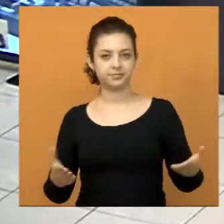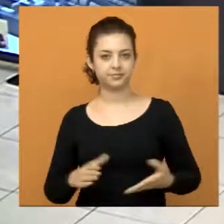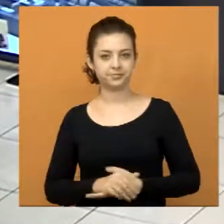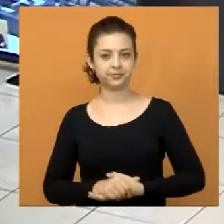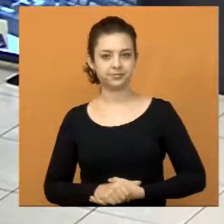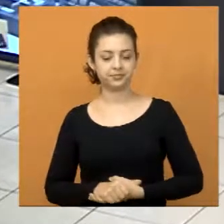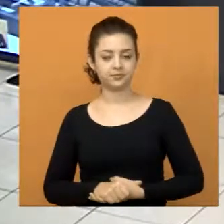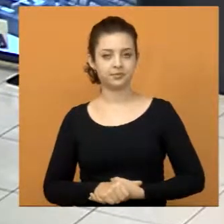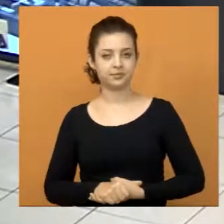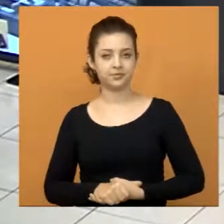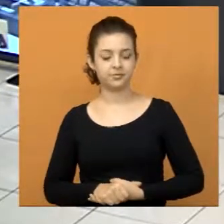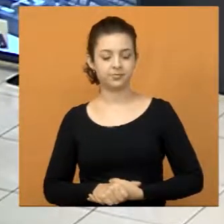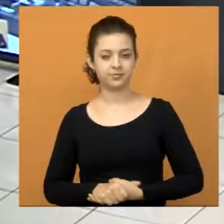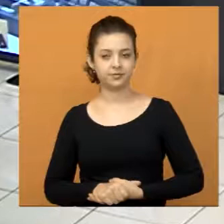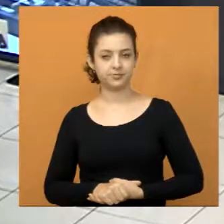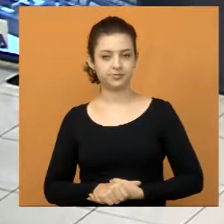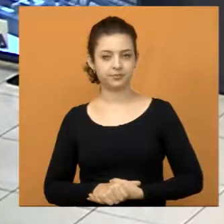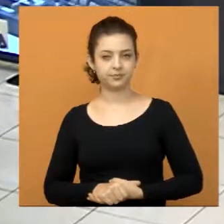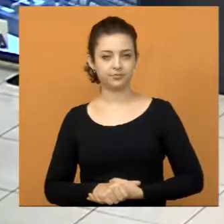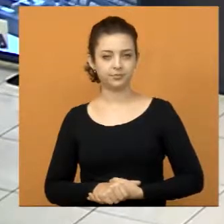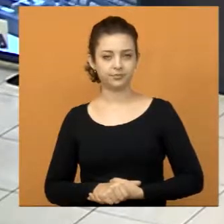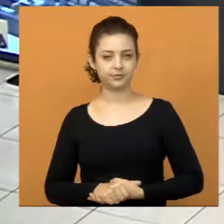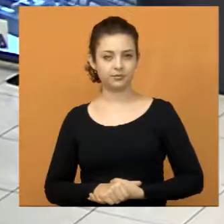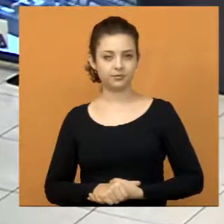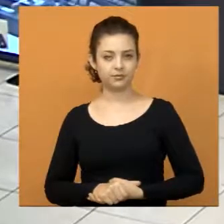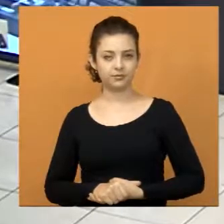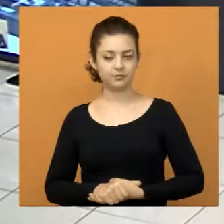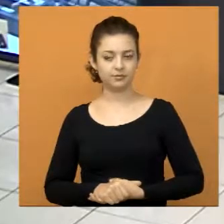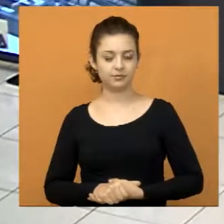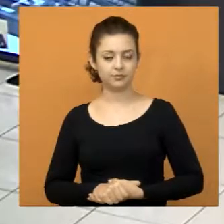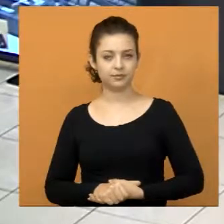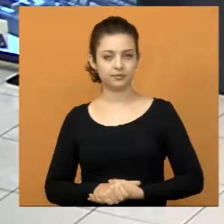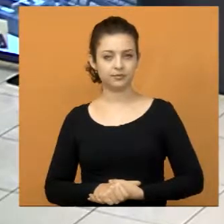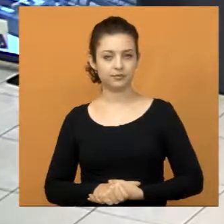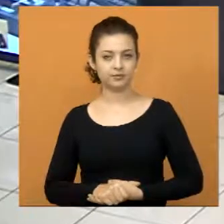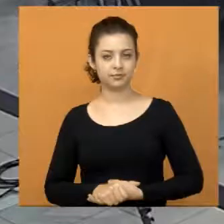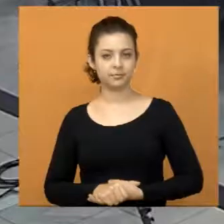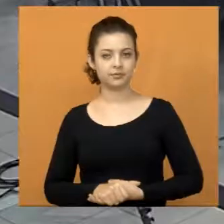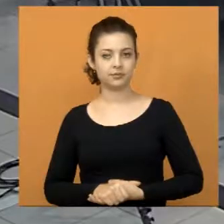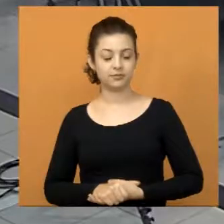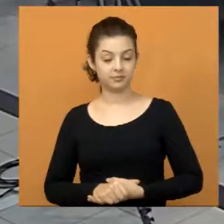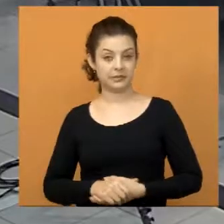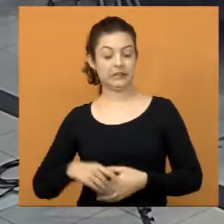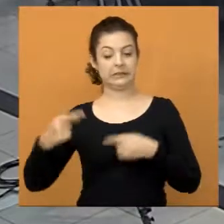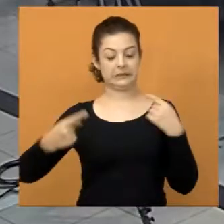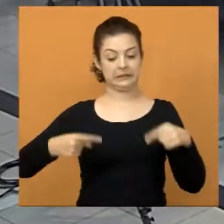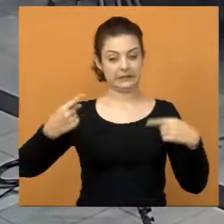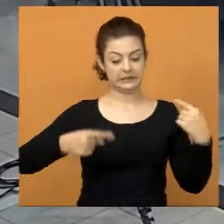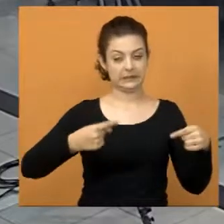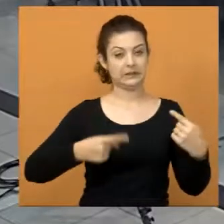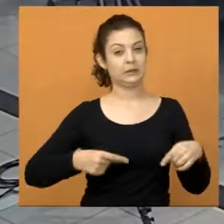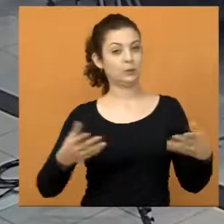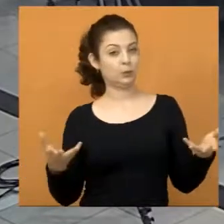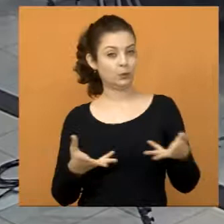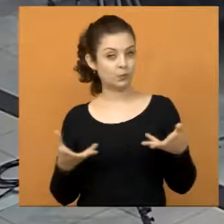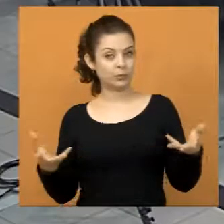Hoje é um dia bem debatido, bem